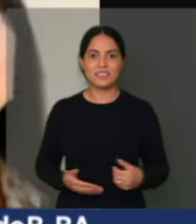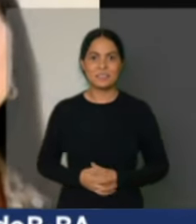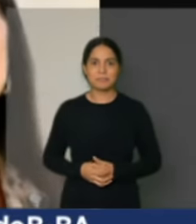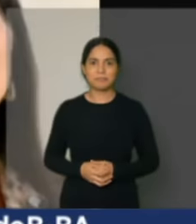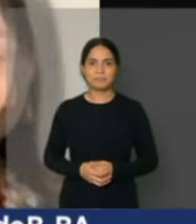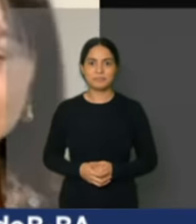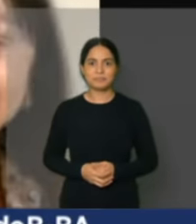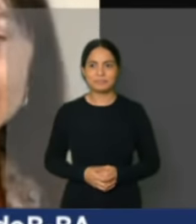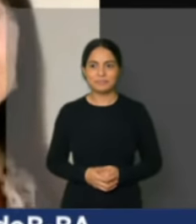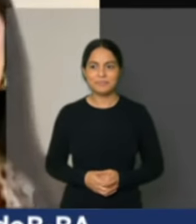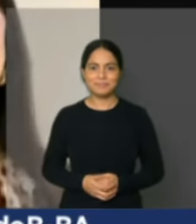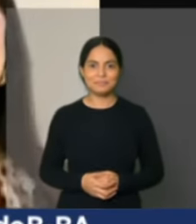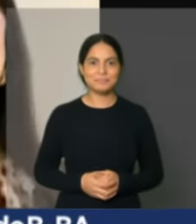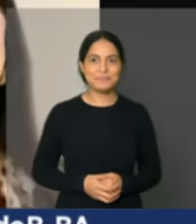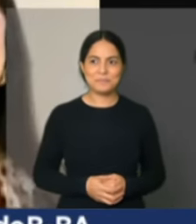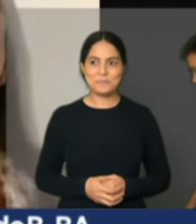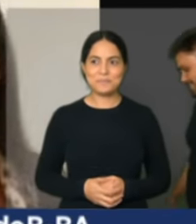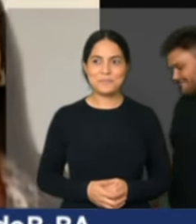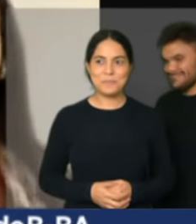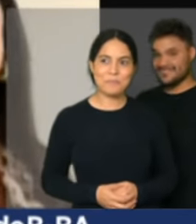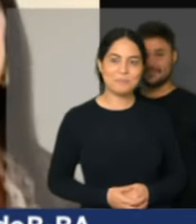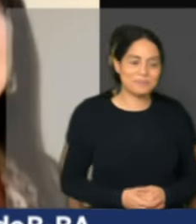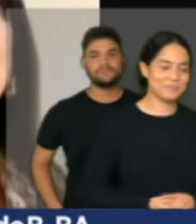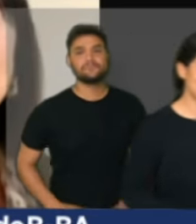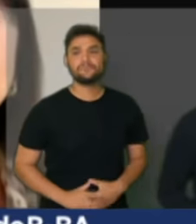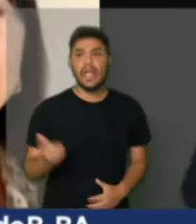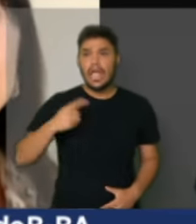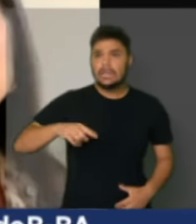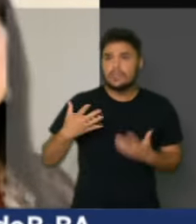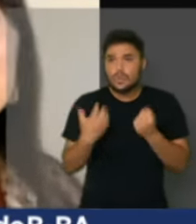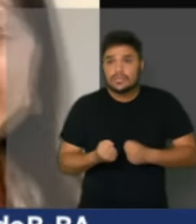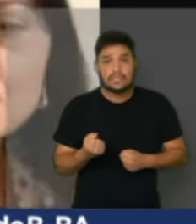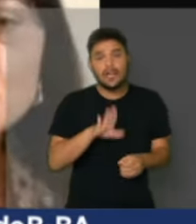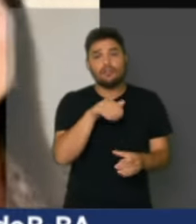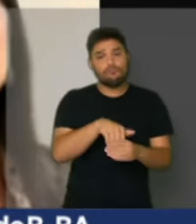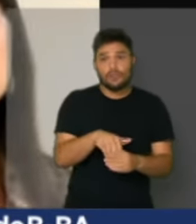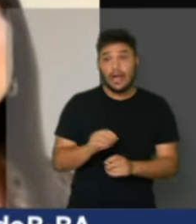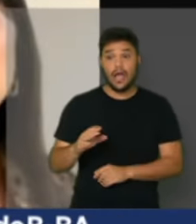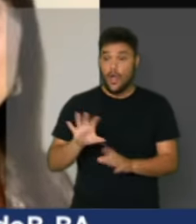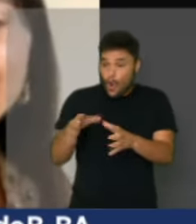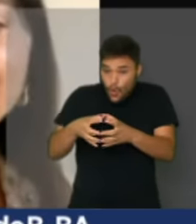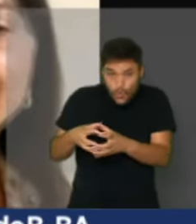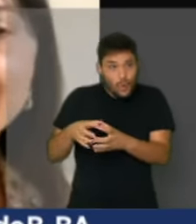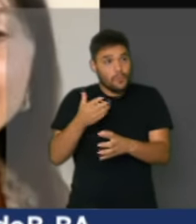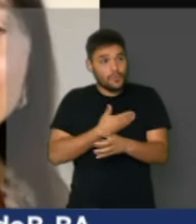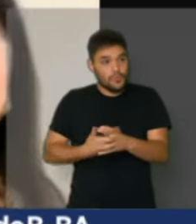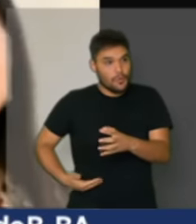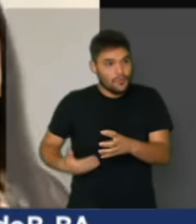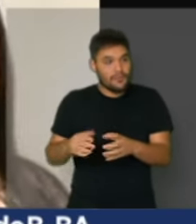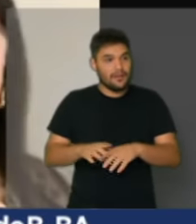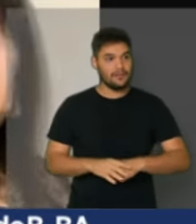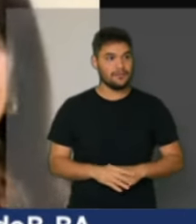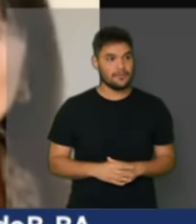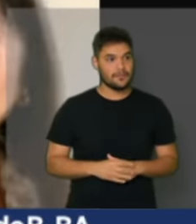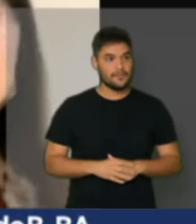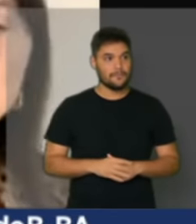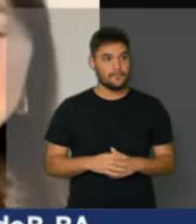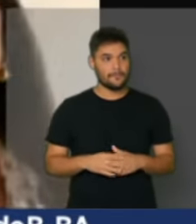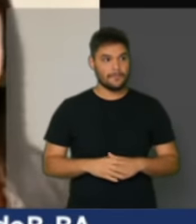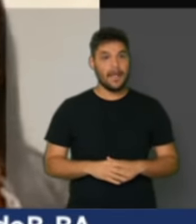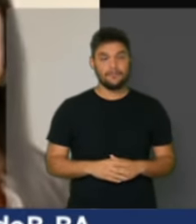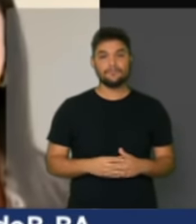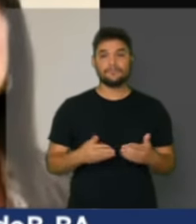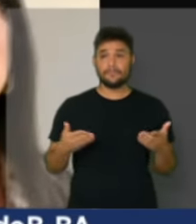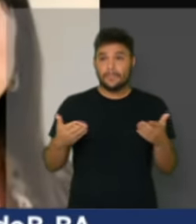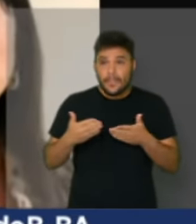deputados estão refreando, não estão aceitando votar, a base do governo está refratária e eu peço em